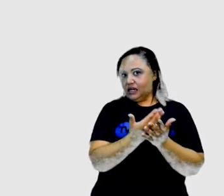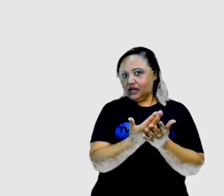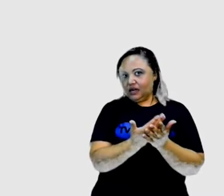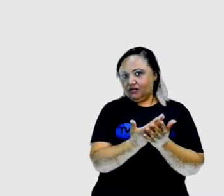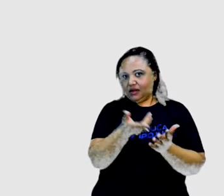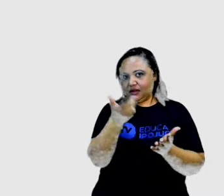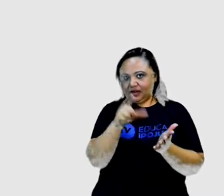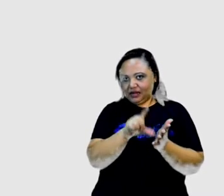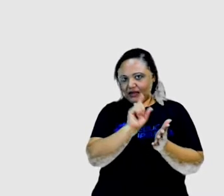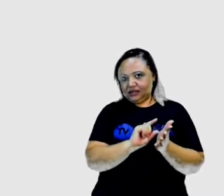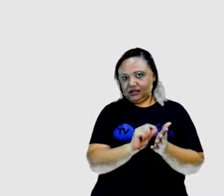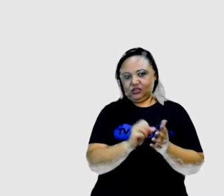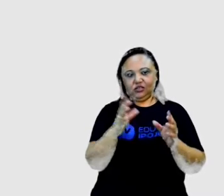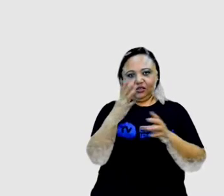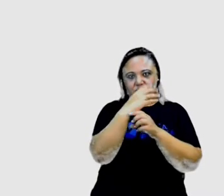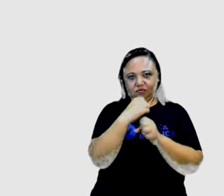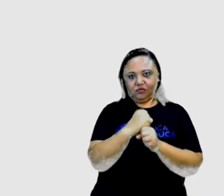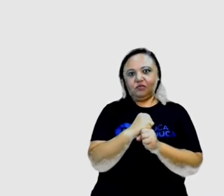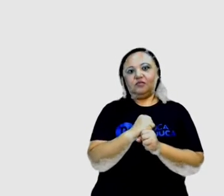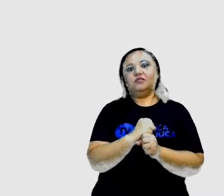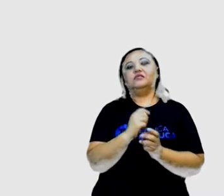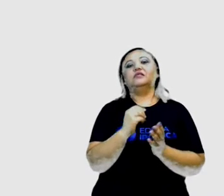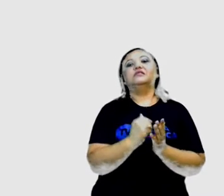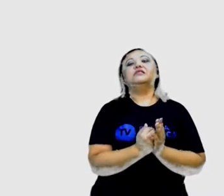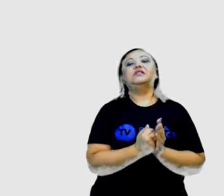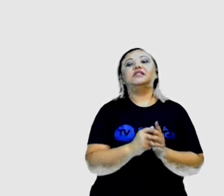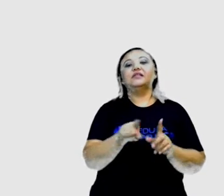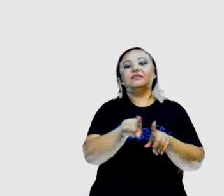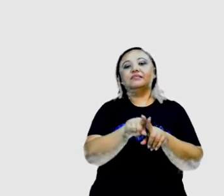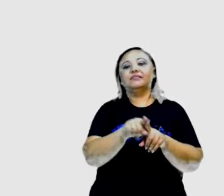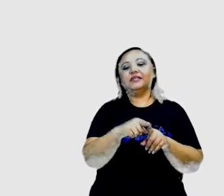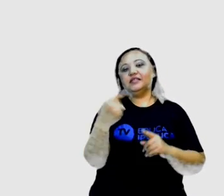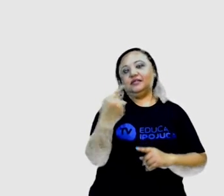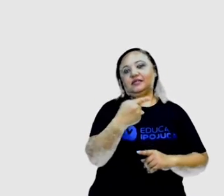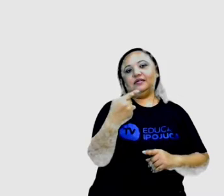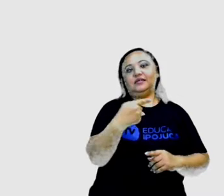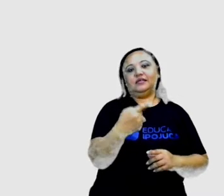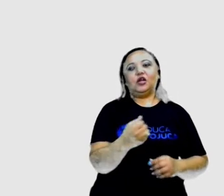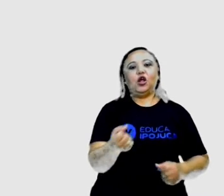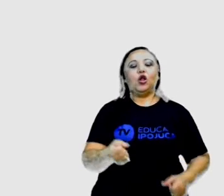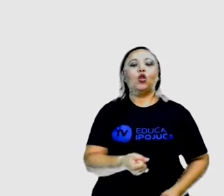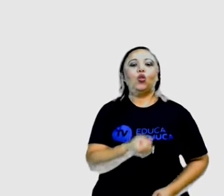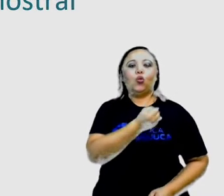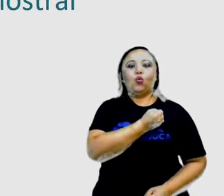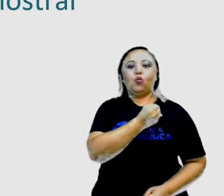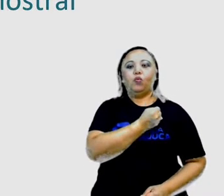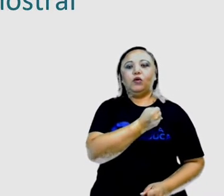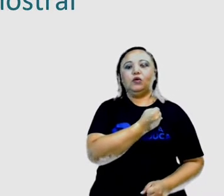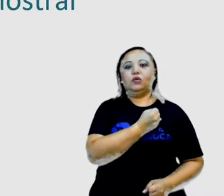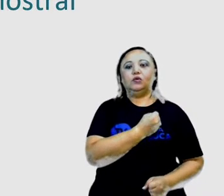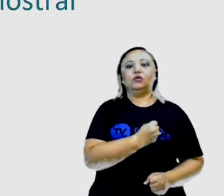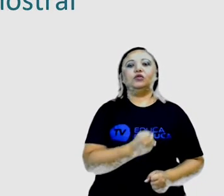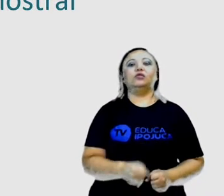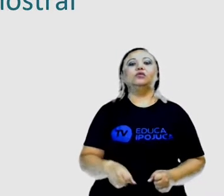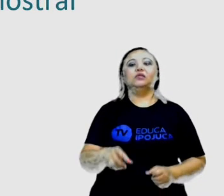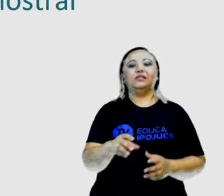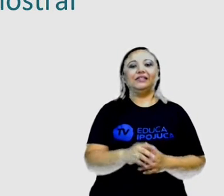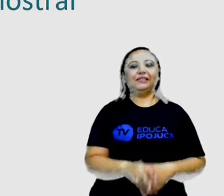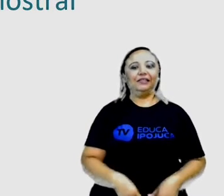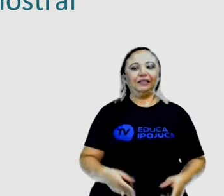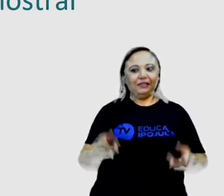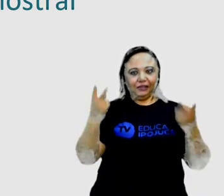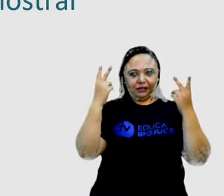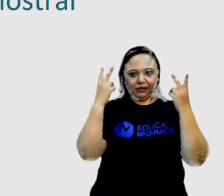subtraímos os números inteiros. E além disso, hoje nós vamos fazer o quê? Compreender o